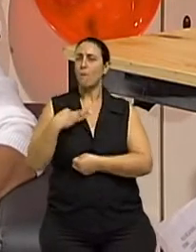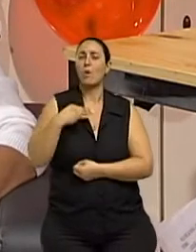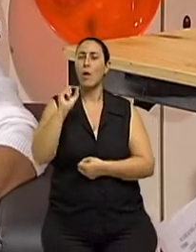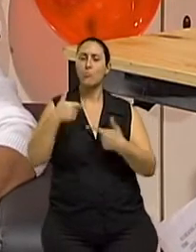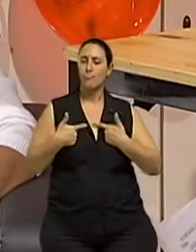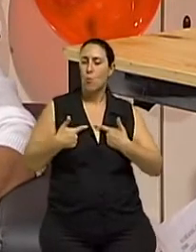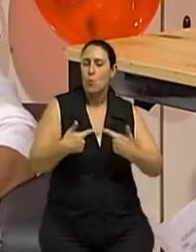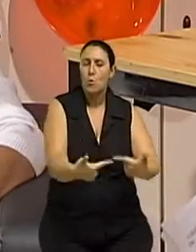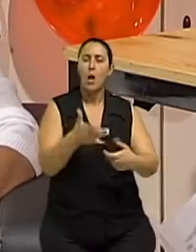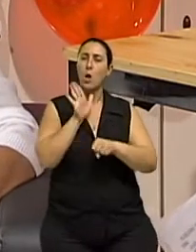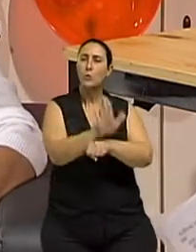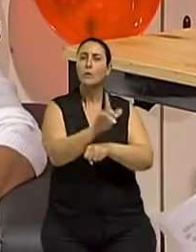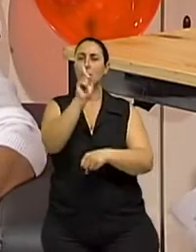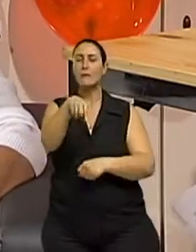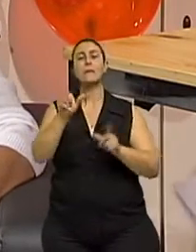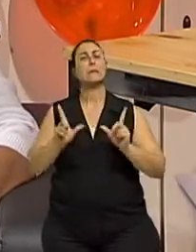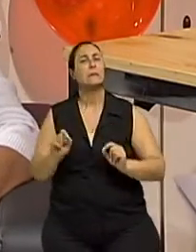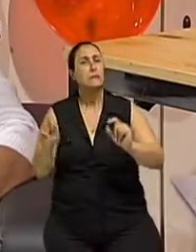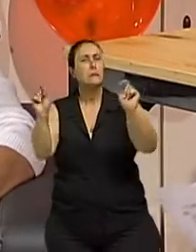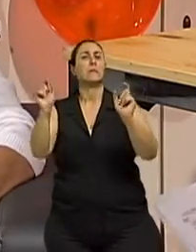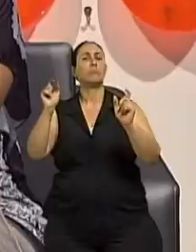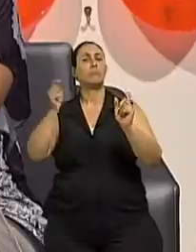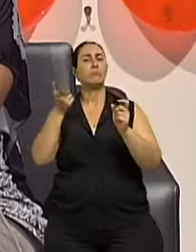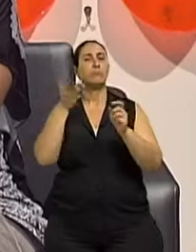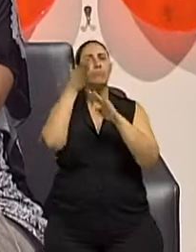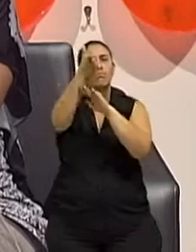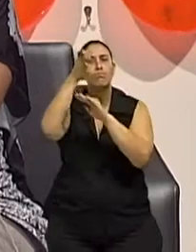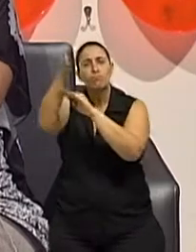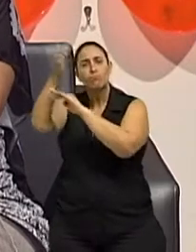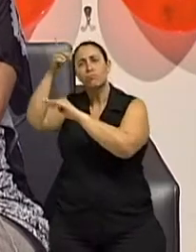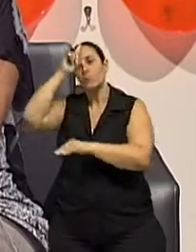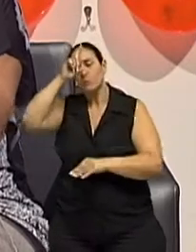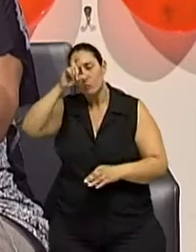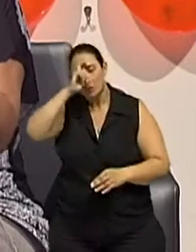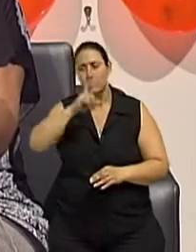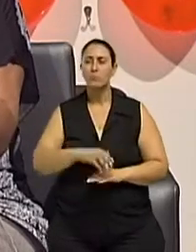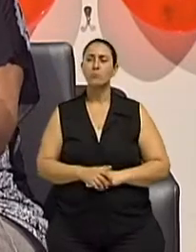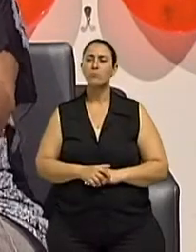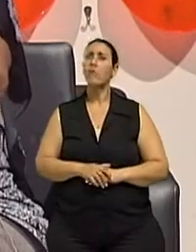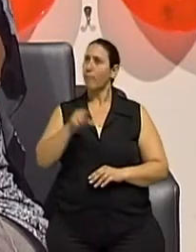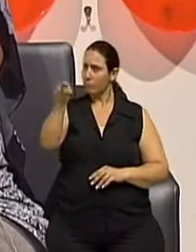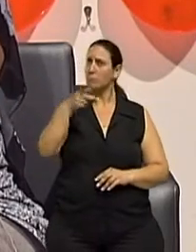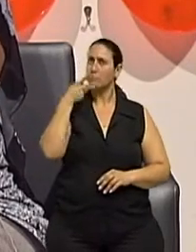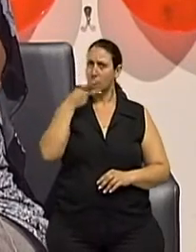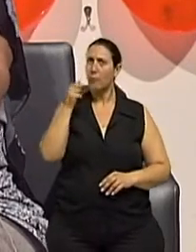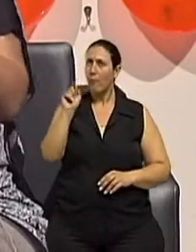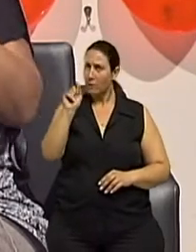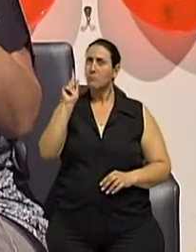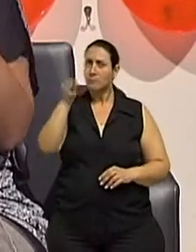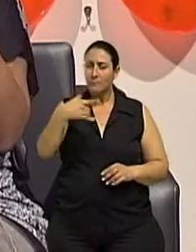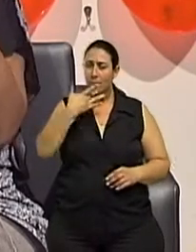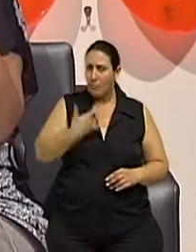É um voluntariado também muito presente. E me chama a atenção quando tu diz assim, Eliane, é uma tarde lá junto.